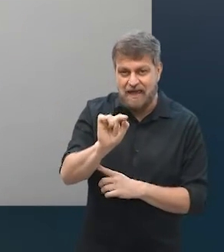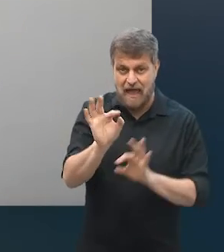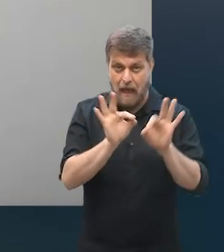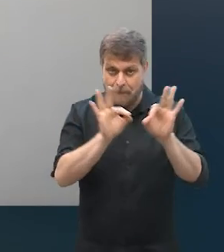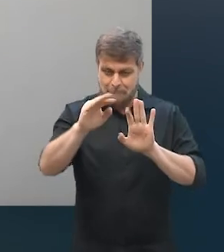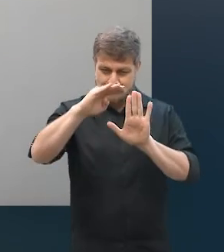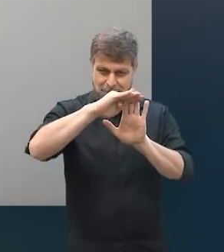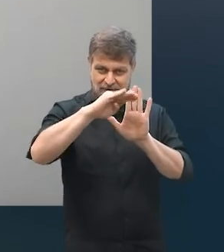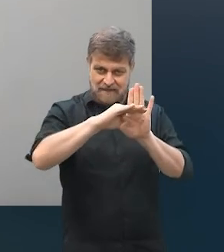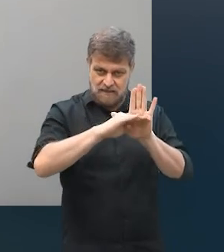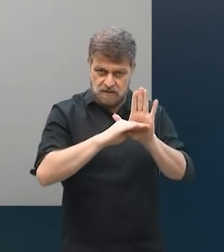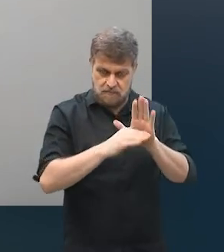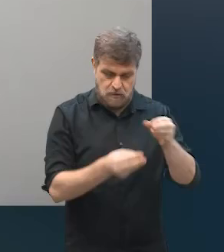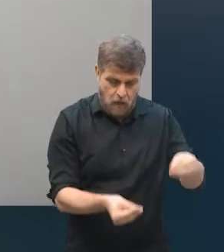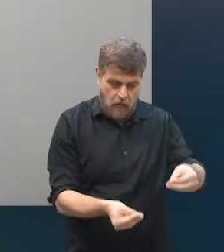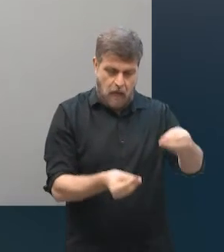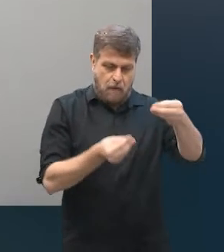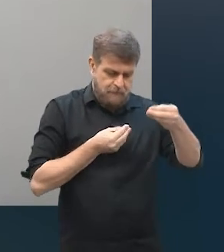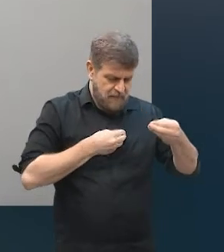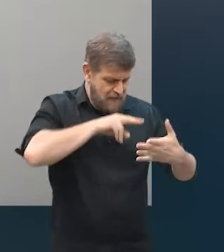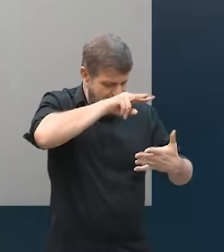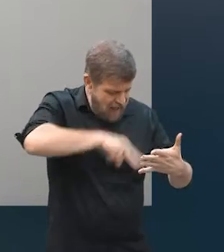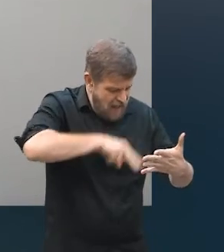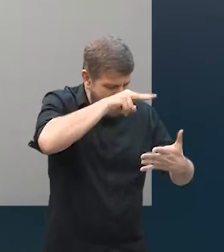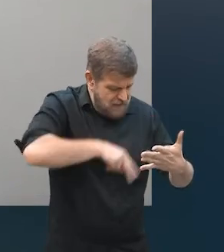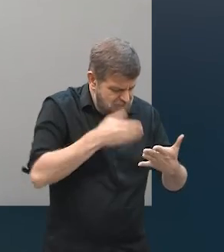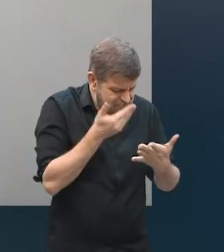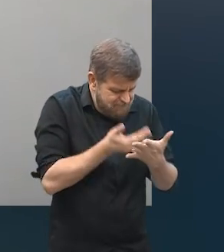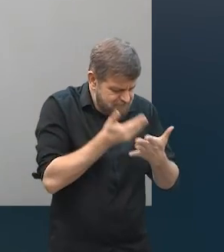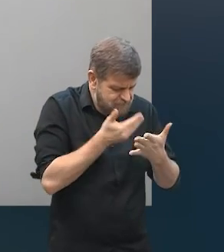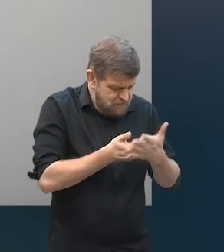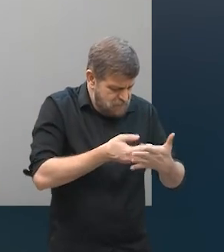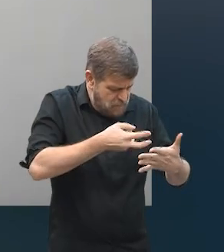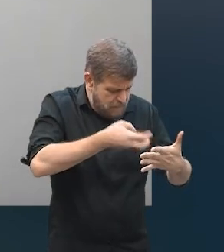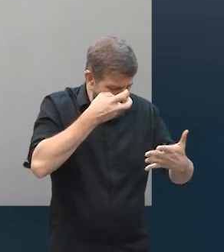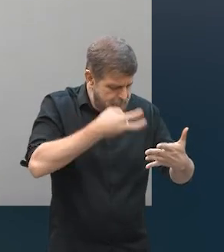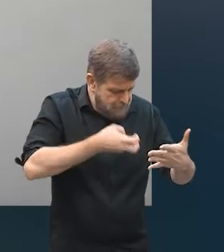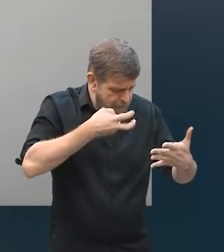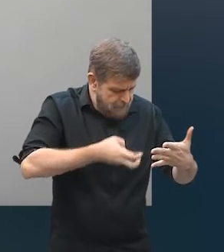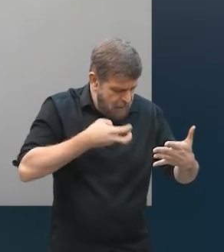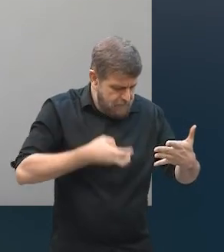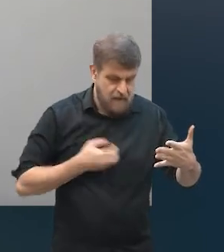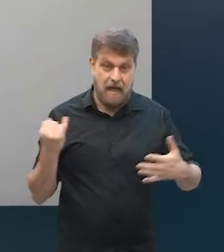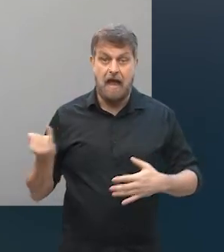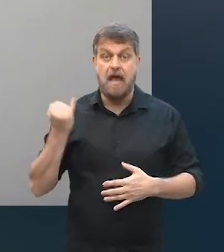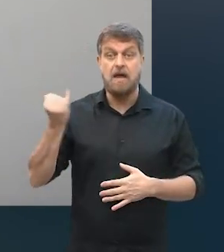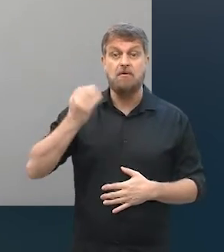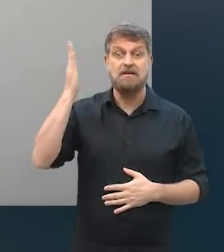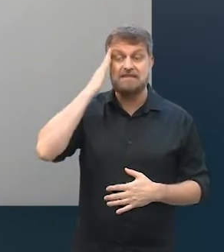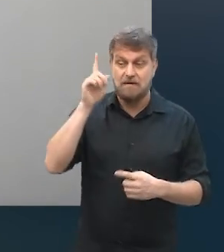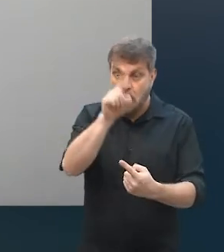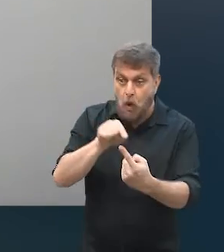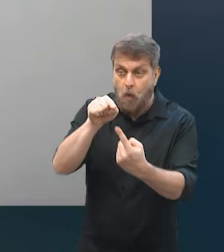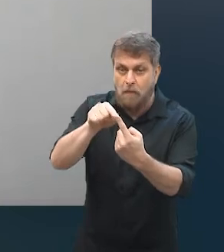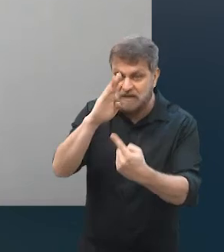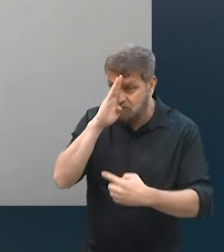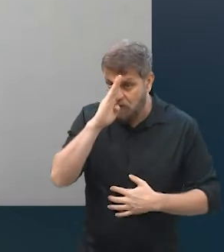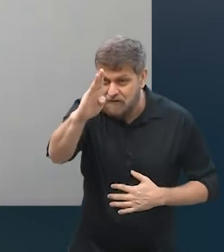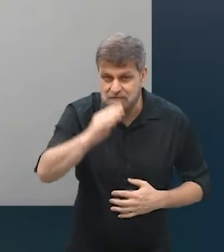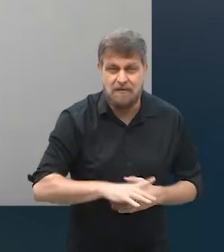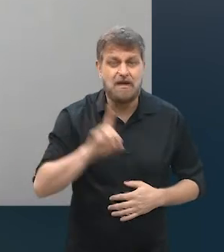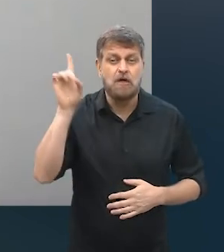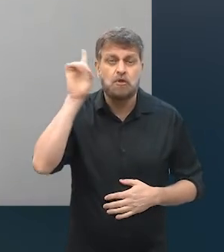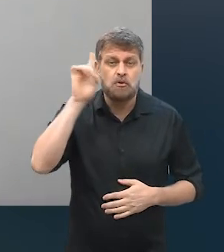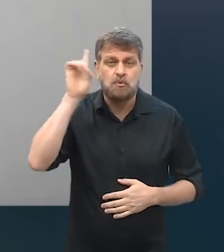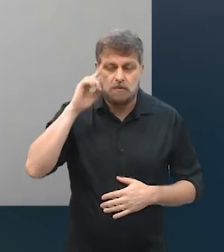planejamento é revisitar esse planejamento, né, claro que é importante a gente ter lá o destino final, mas é importante a cada